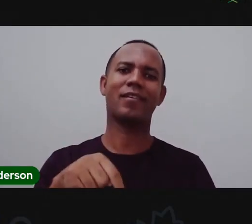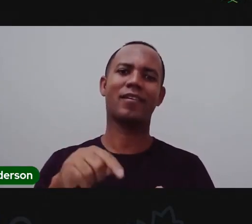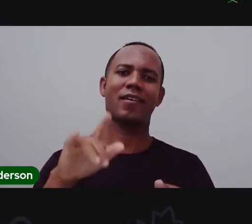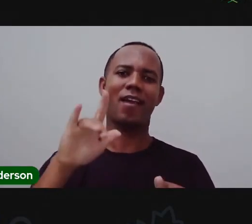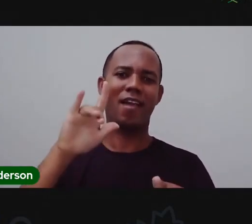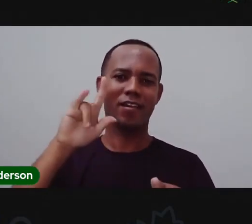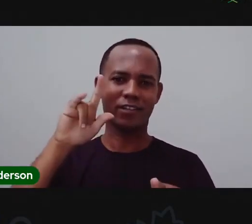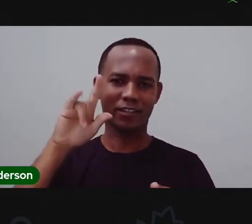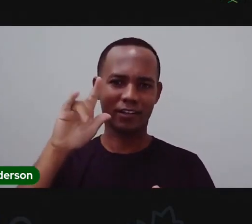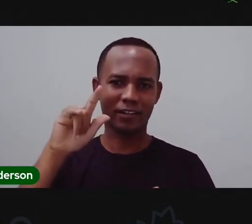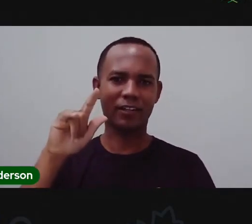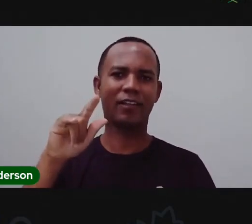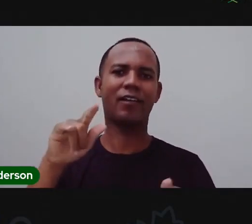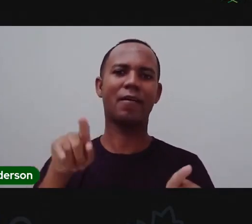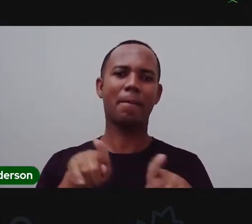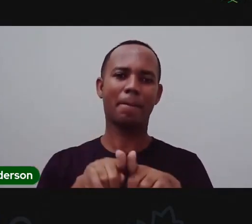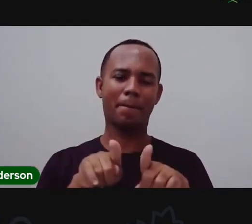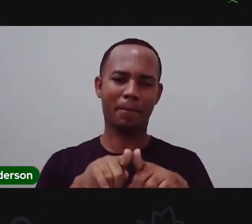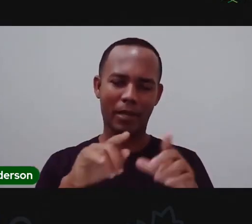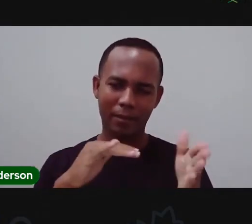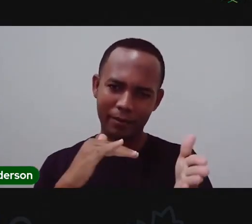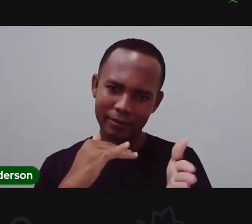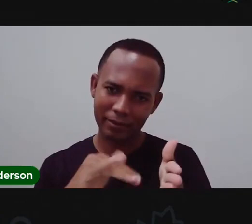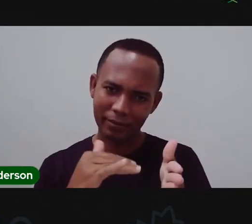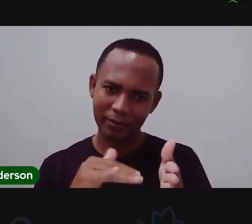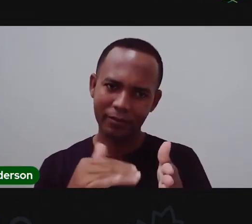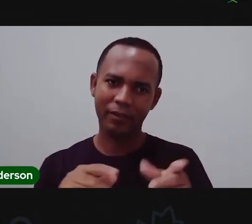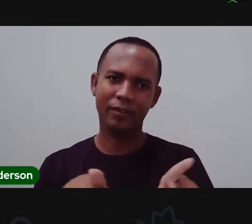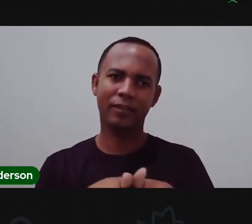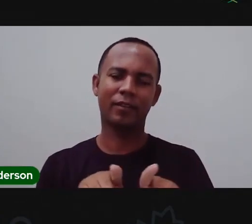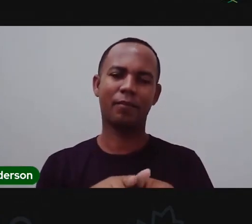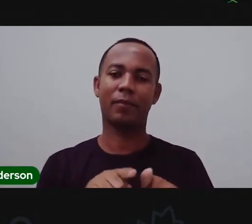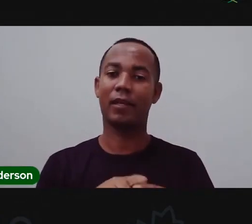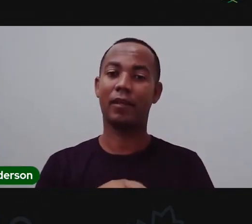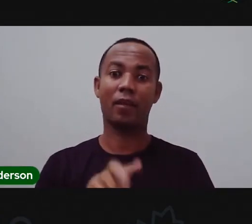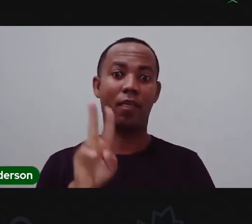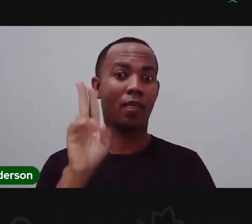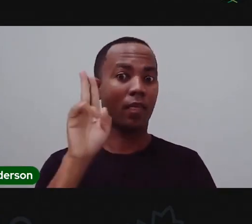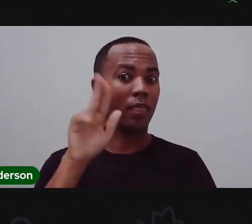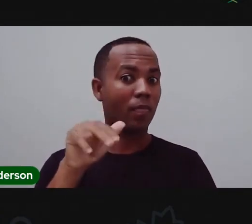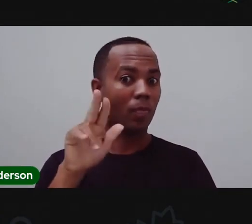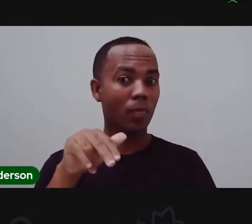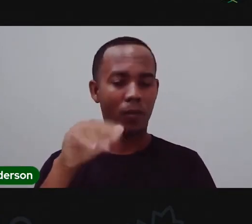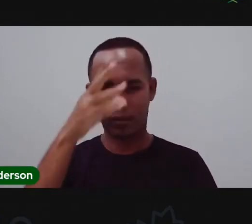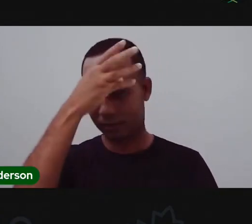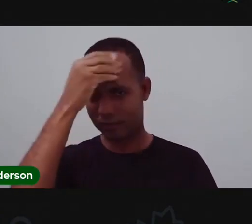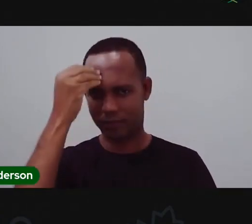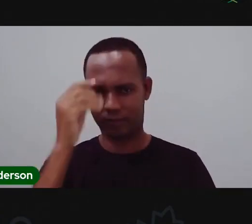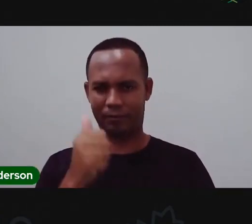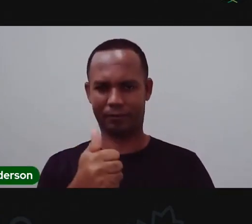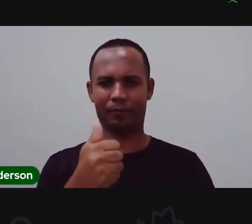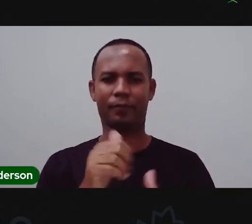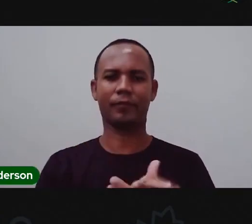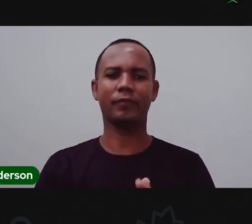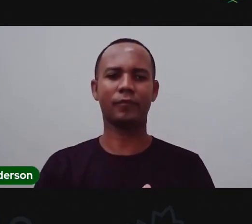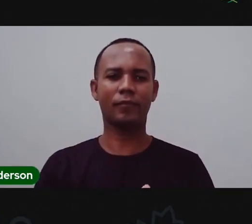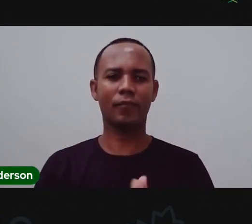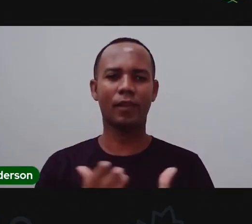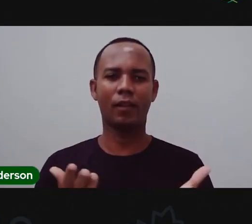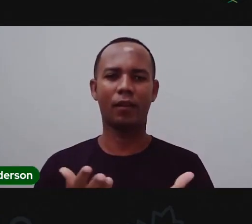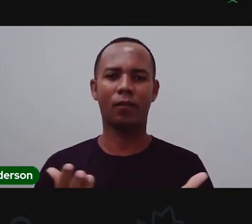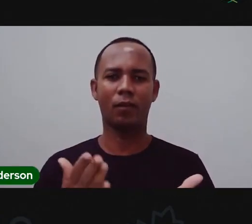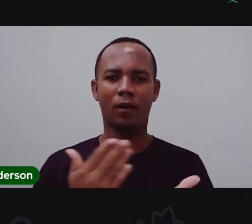Lá no Instagram, marquem a Seduc, não deixem de fazer as atividades. Bom, então vamos lá